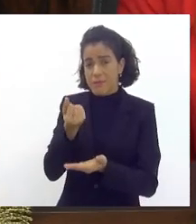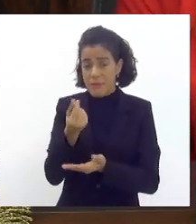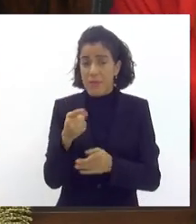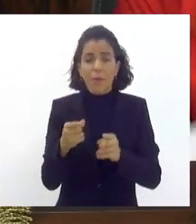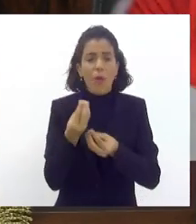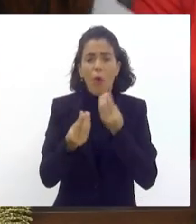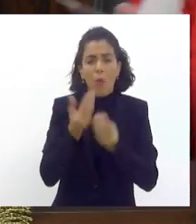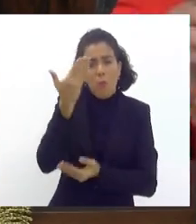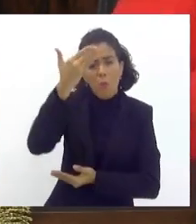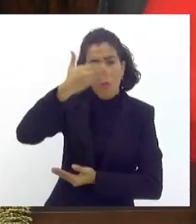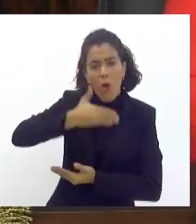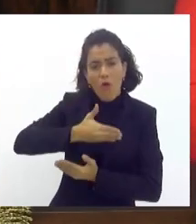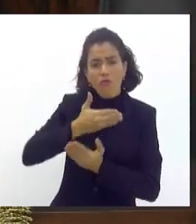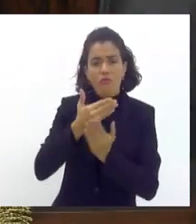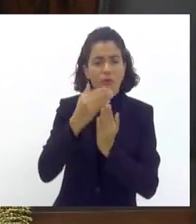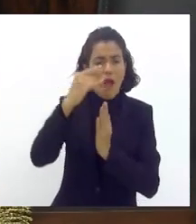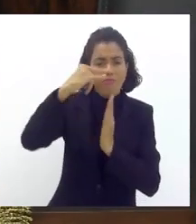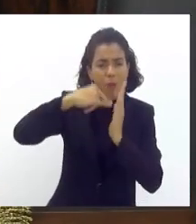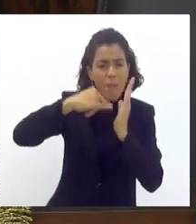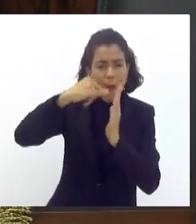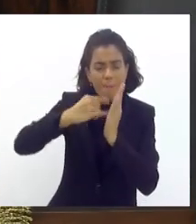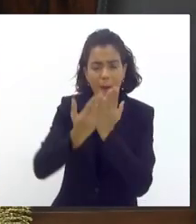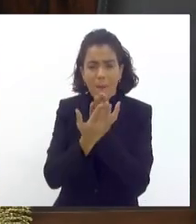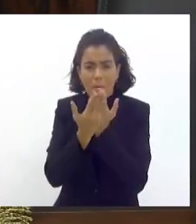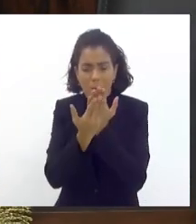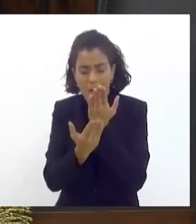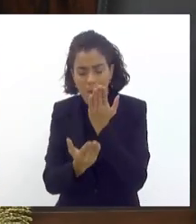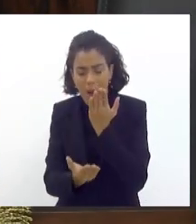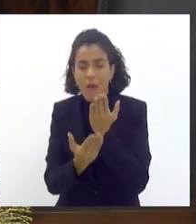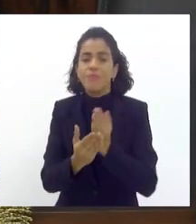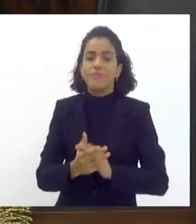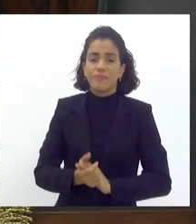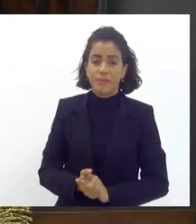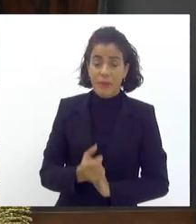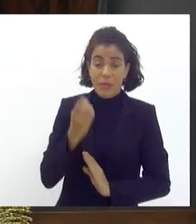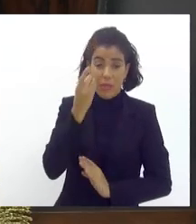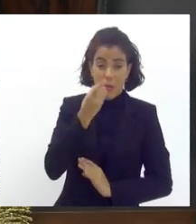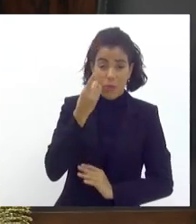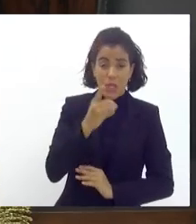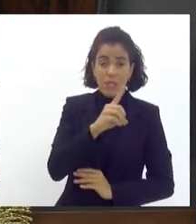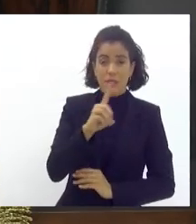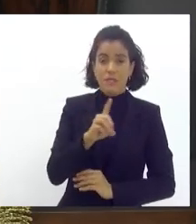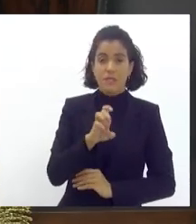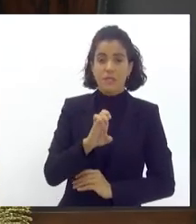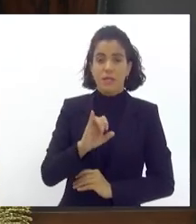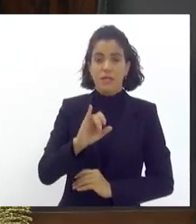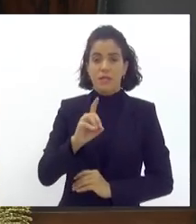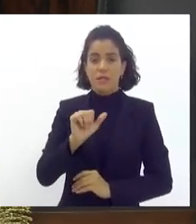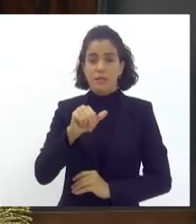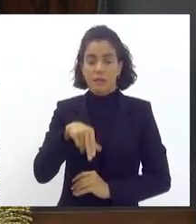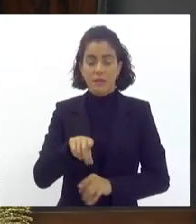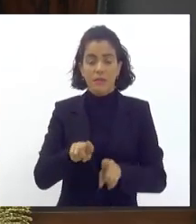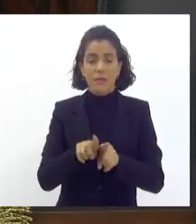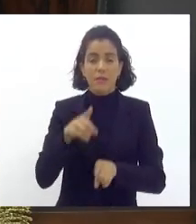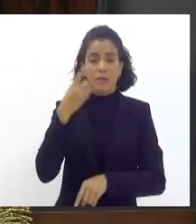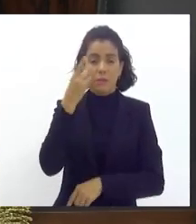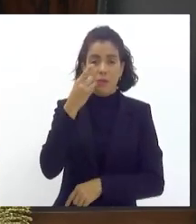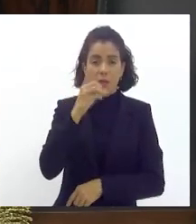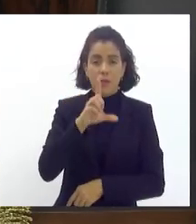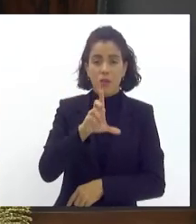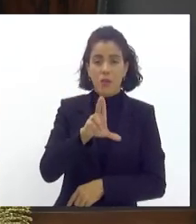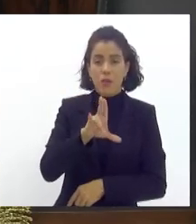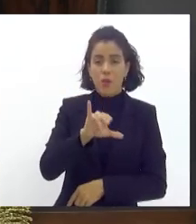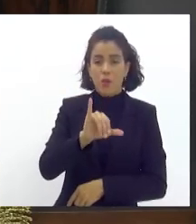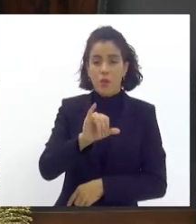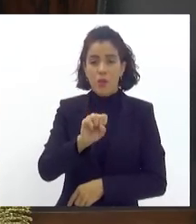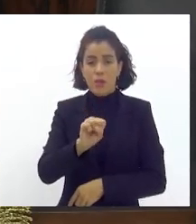conta deles acho que precisamos deputado Rodrigo Amorim deputado Azeidan e deputado Luiz Cláudio ouvir